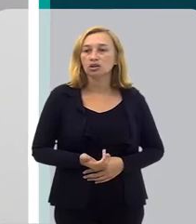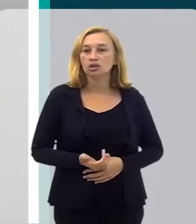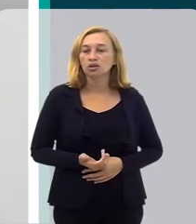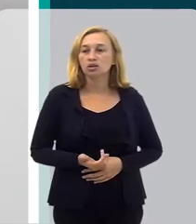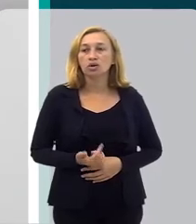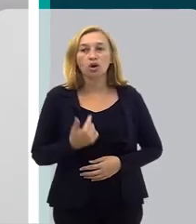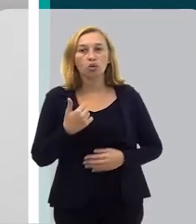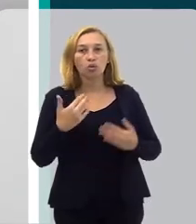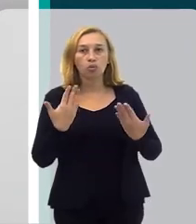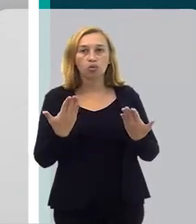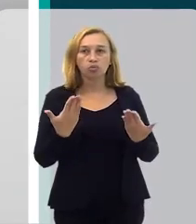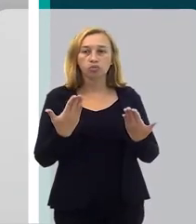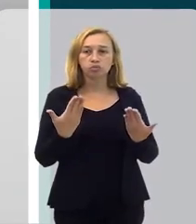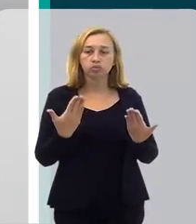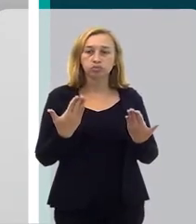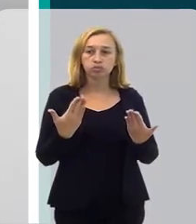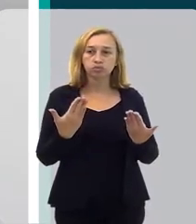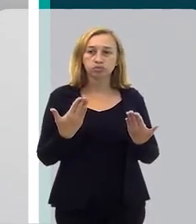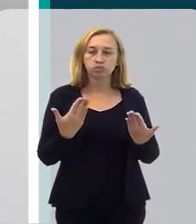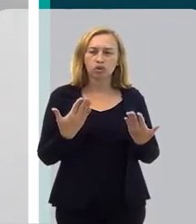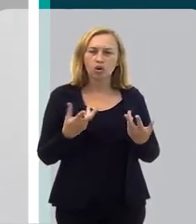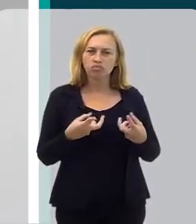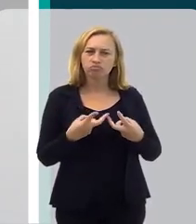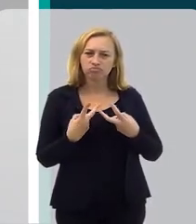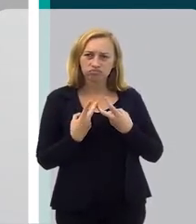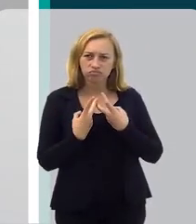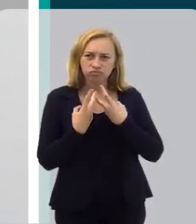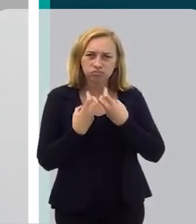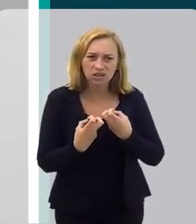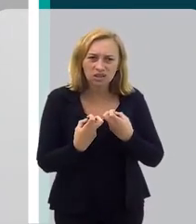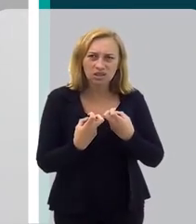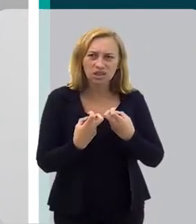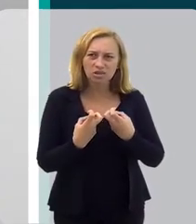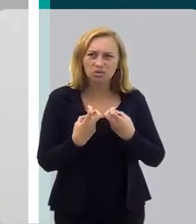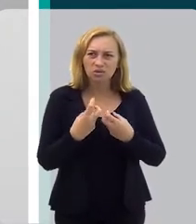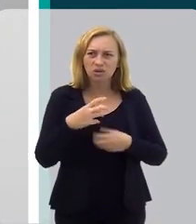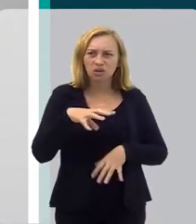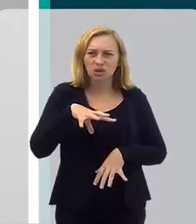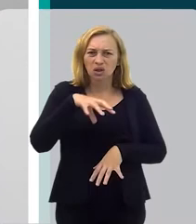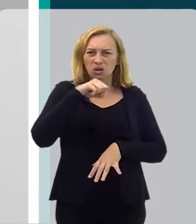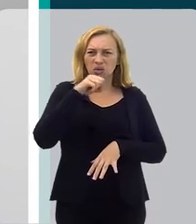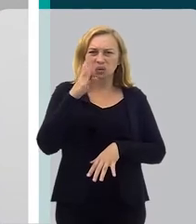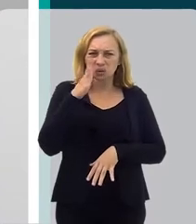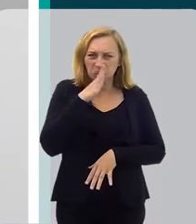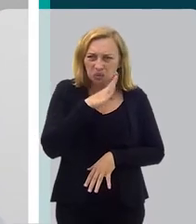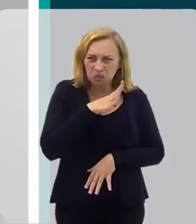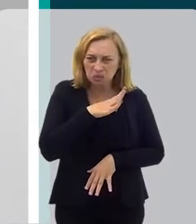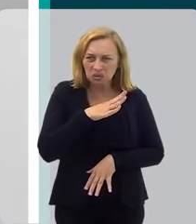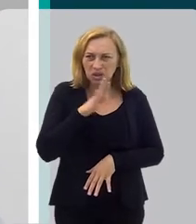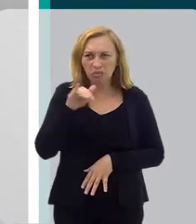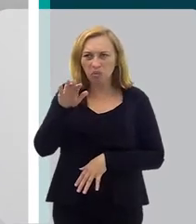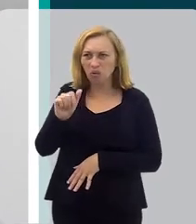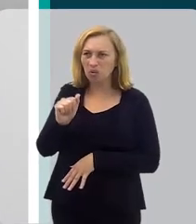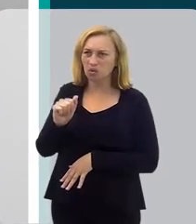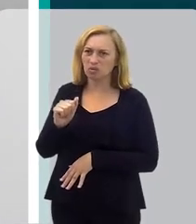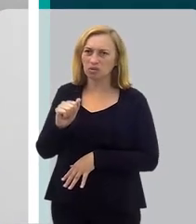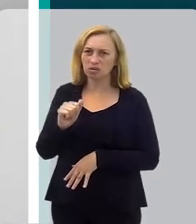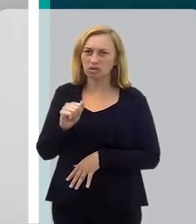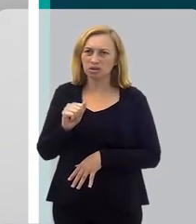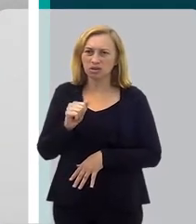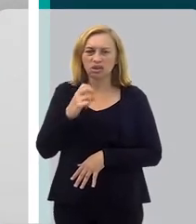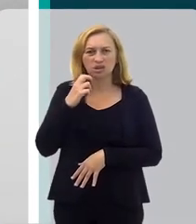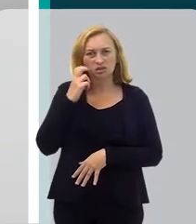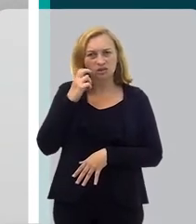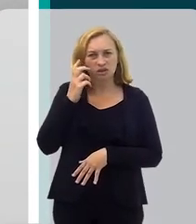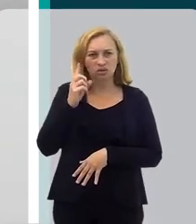apresento, né? Percebo o mau hálito, a tendência é que isso me retraia diante